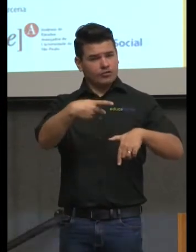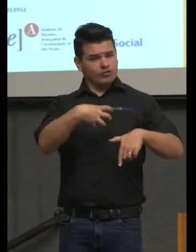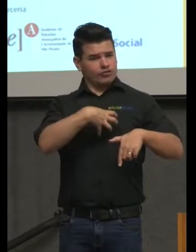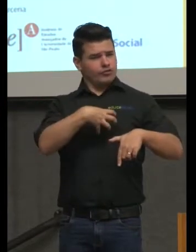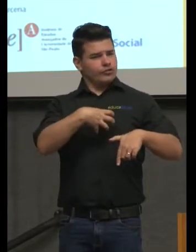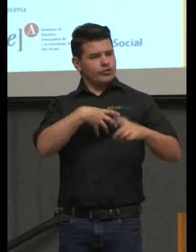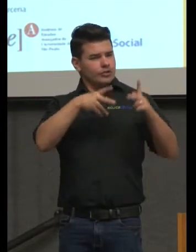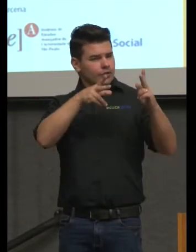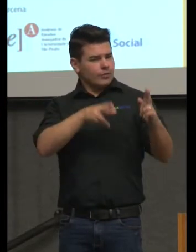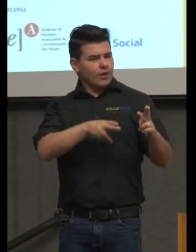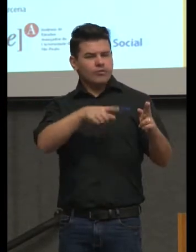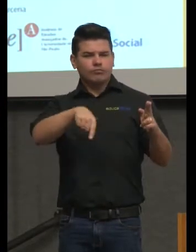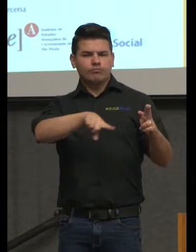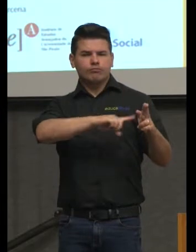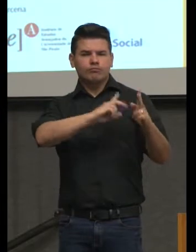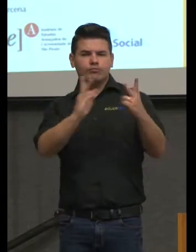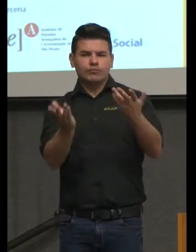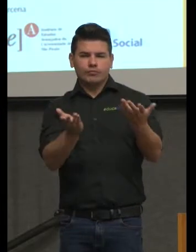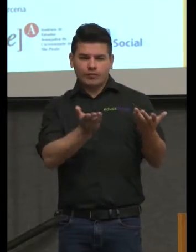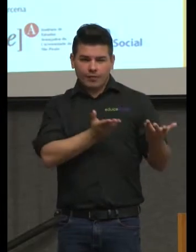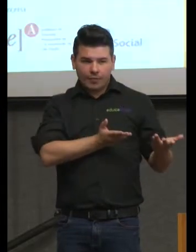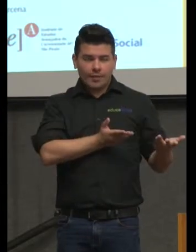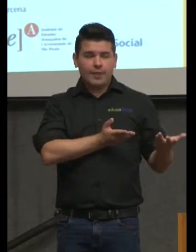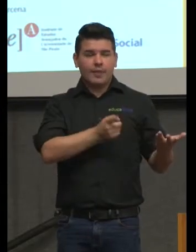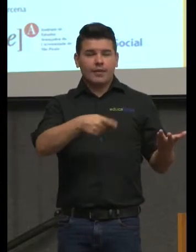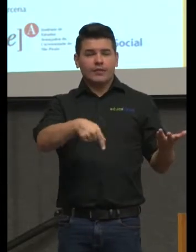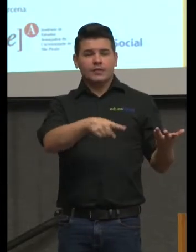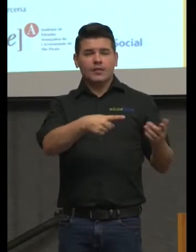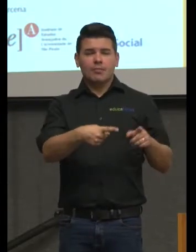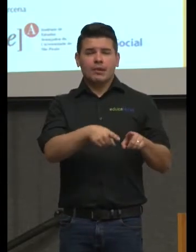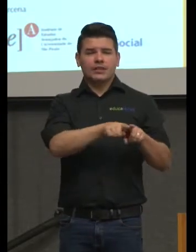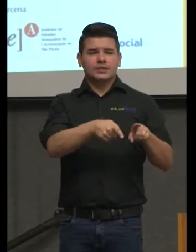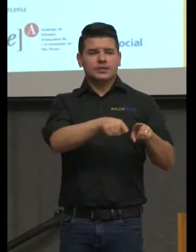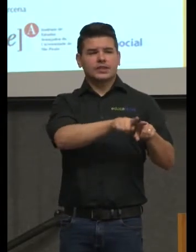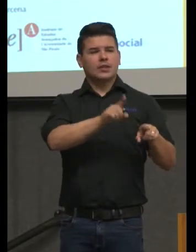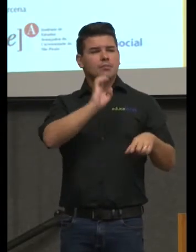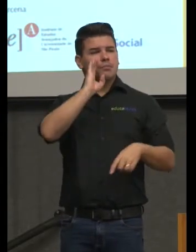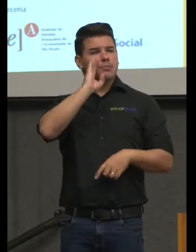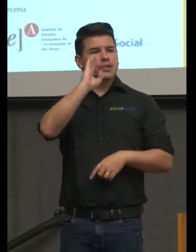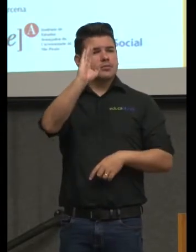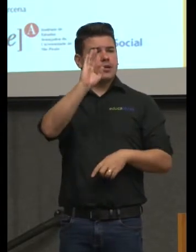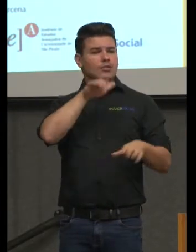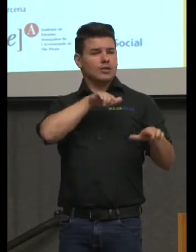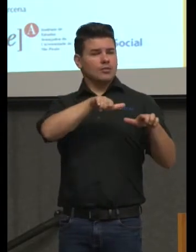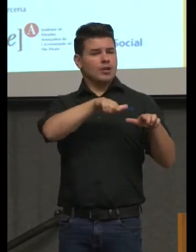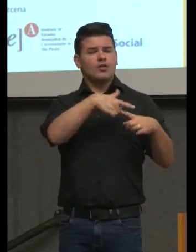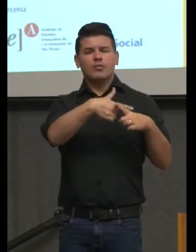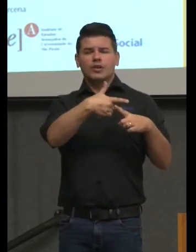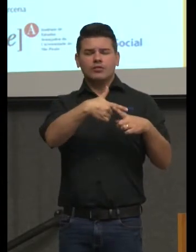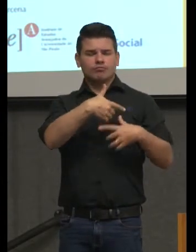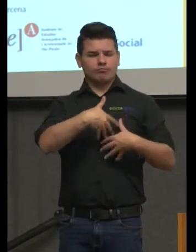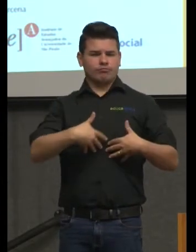estamos tendo, quer dizer, tendo vocês como parceria essencial. Quer dizer, é muito